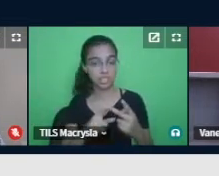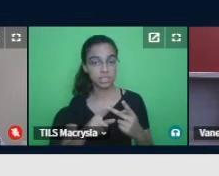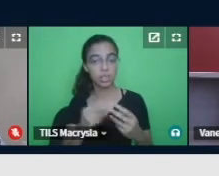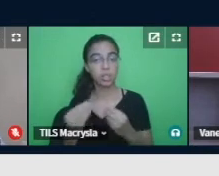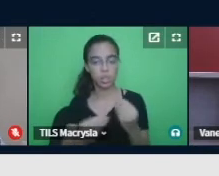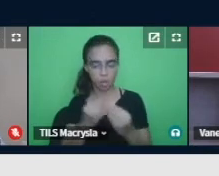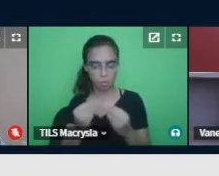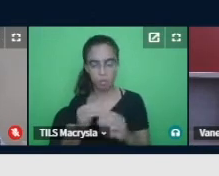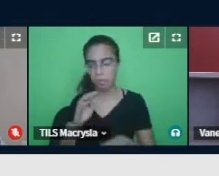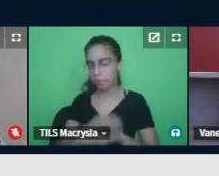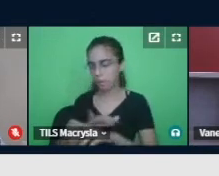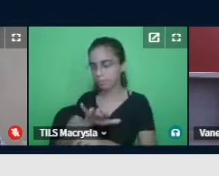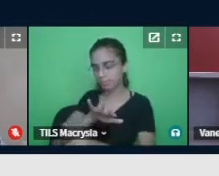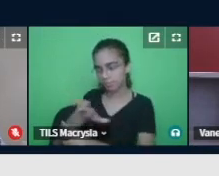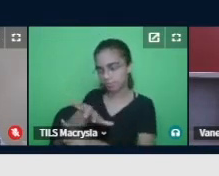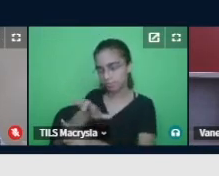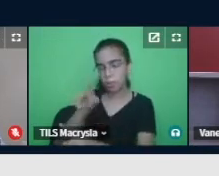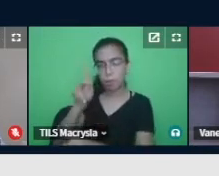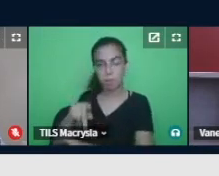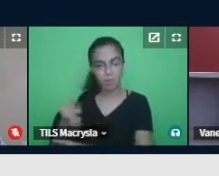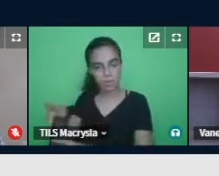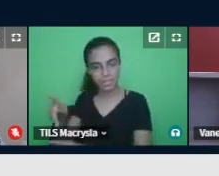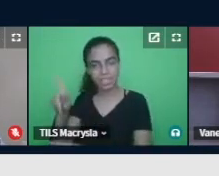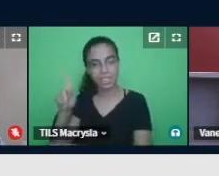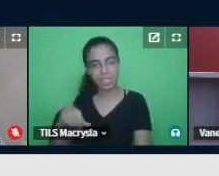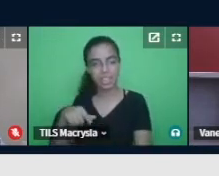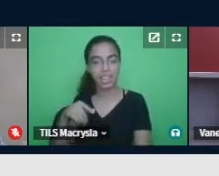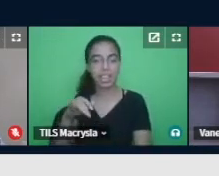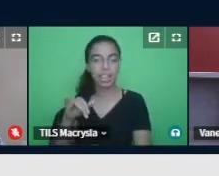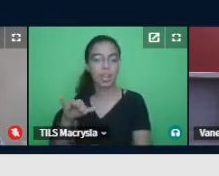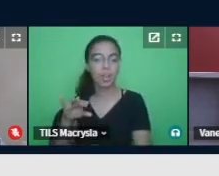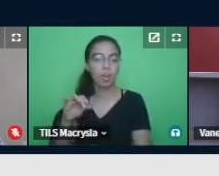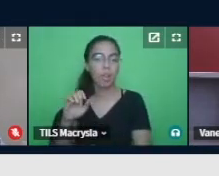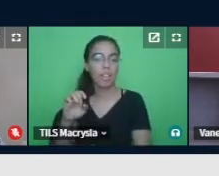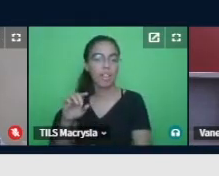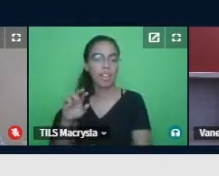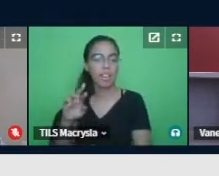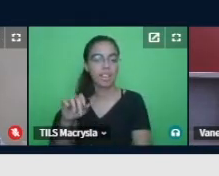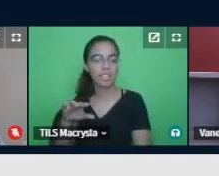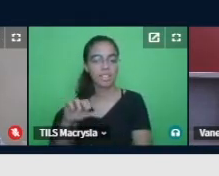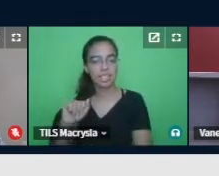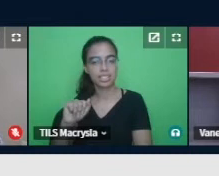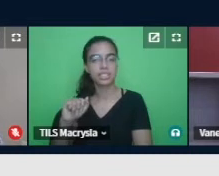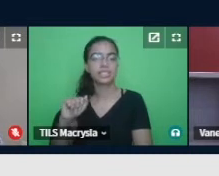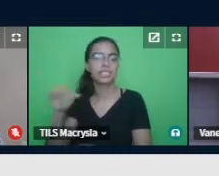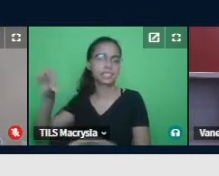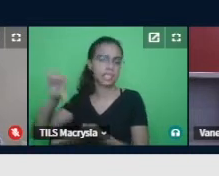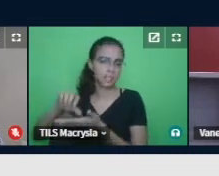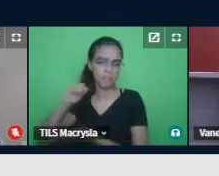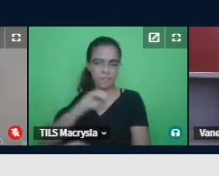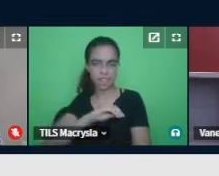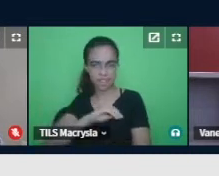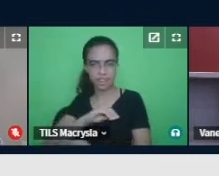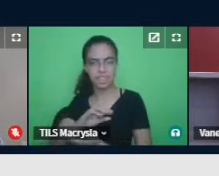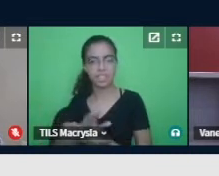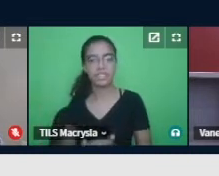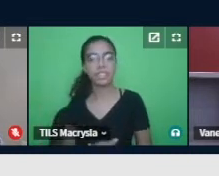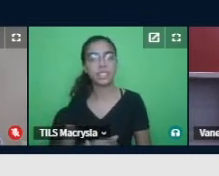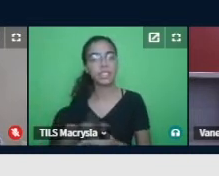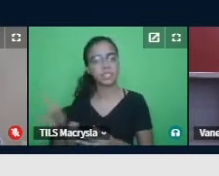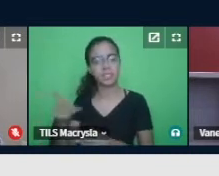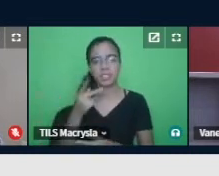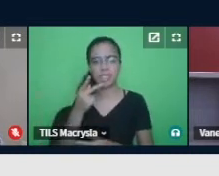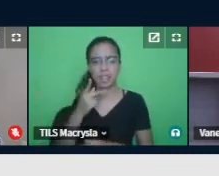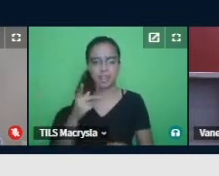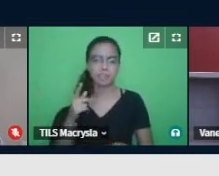professora foram as discussões sobre a coerência central fraca, e ela fala que isso, que na verdade eles entendem mais as partes do que o